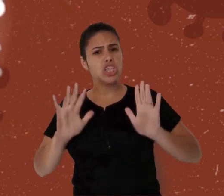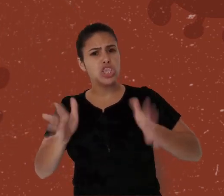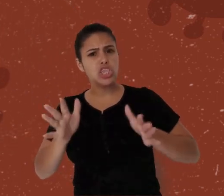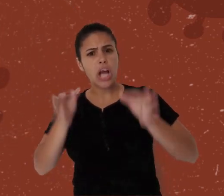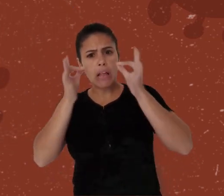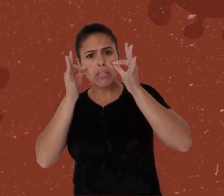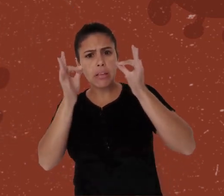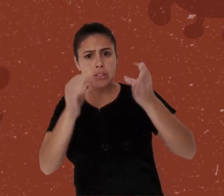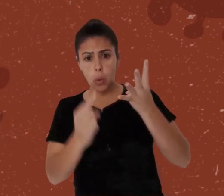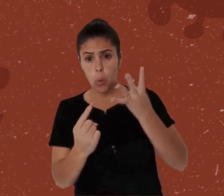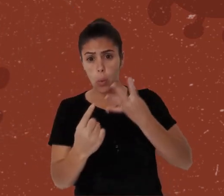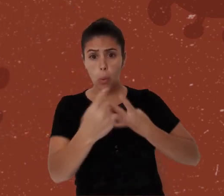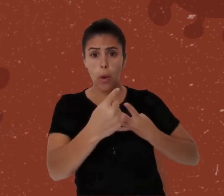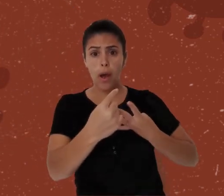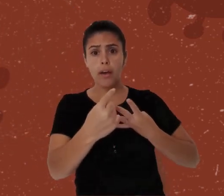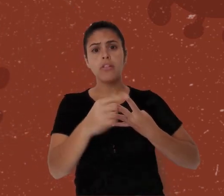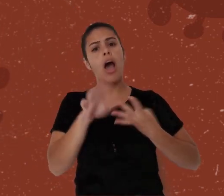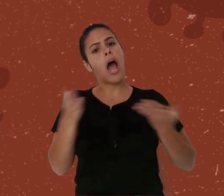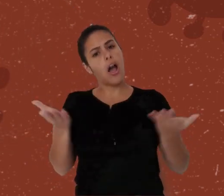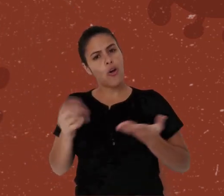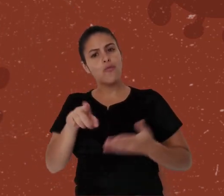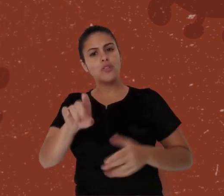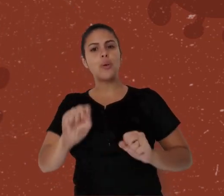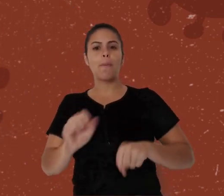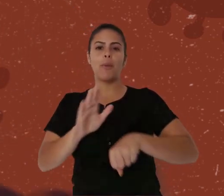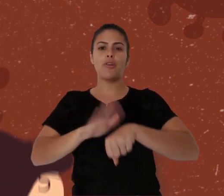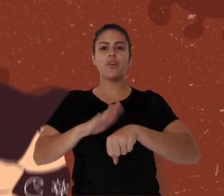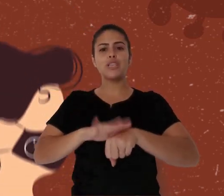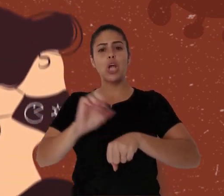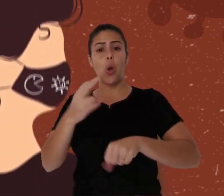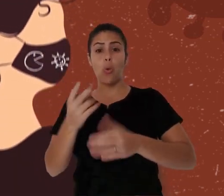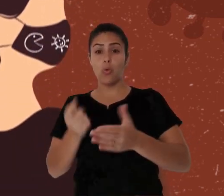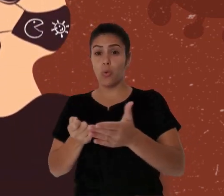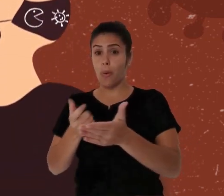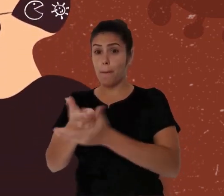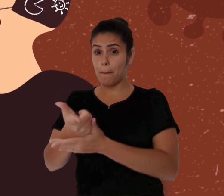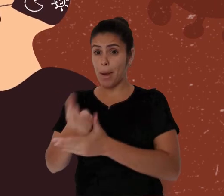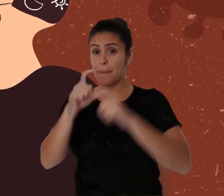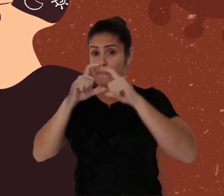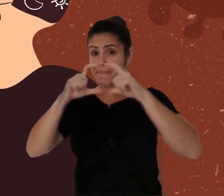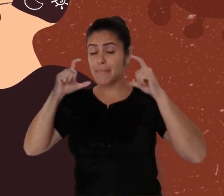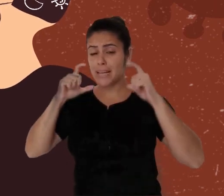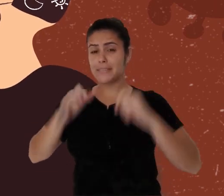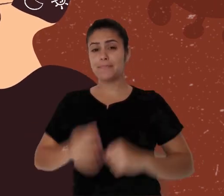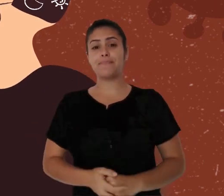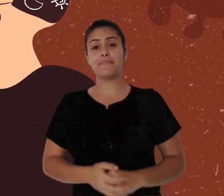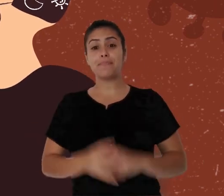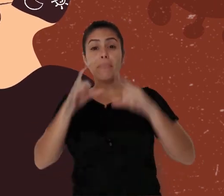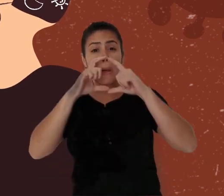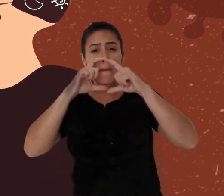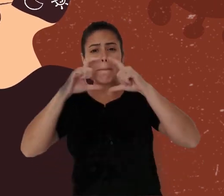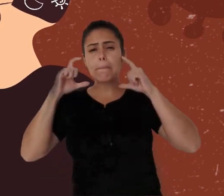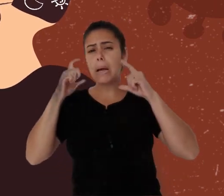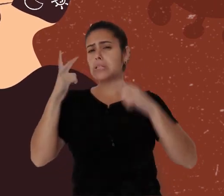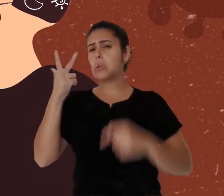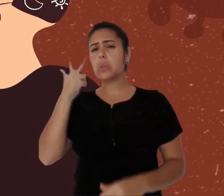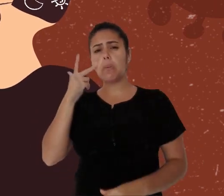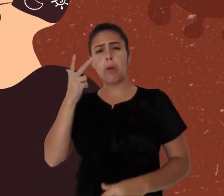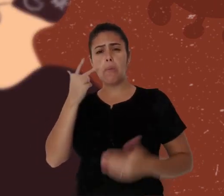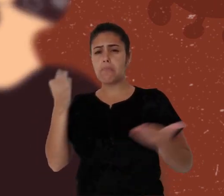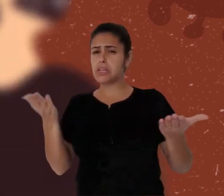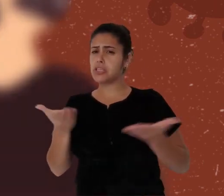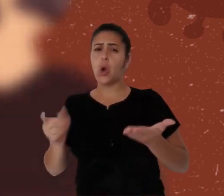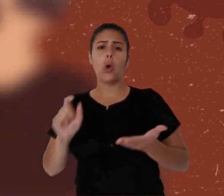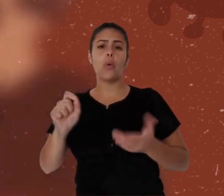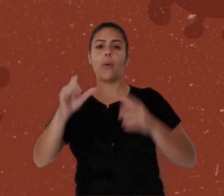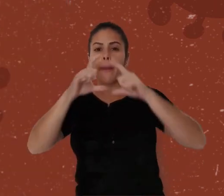fazer ou aprovar seu modelo de máscara. As mais comuns atualmente são as máscaras de tecido, enquanto